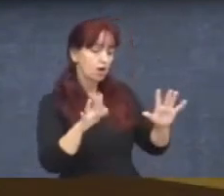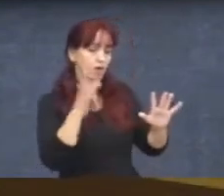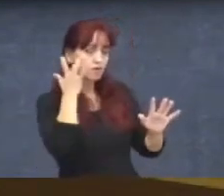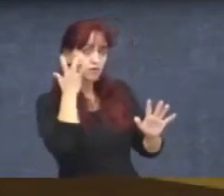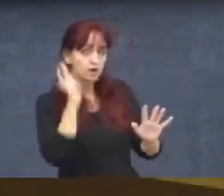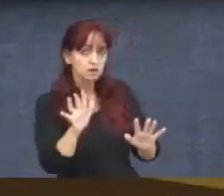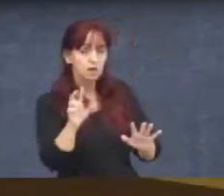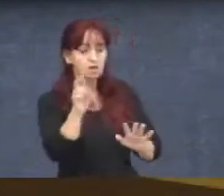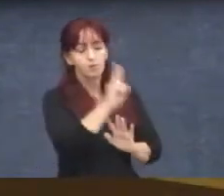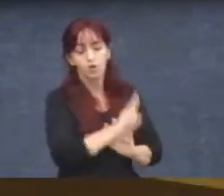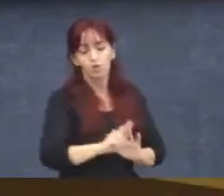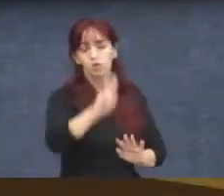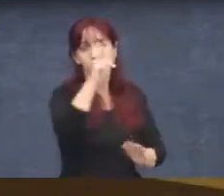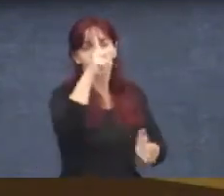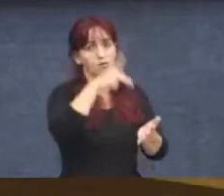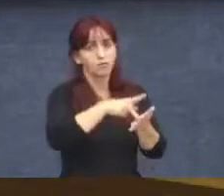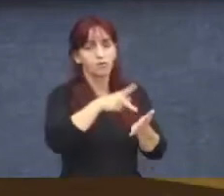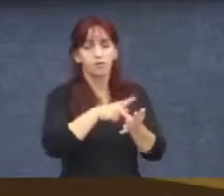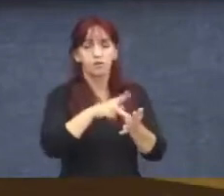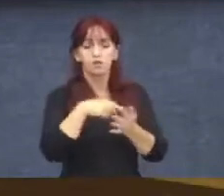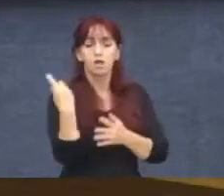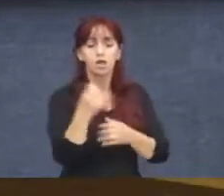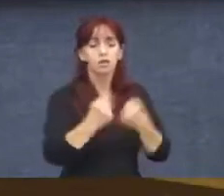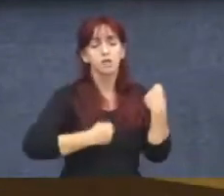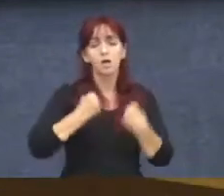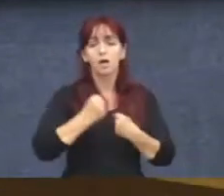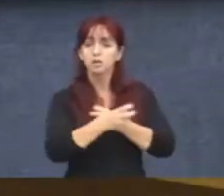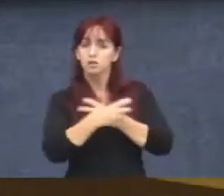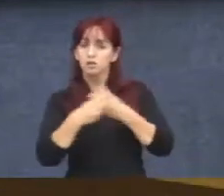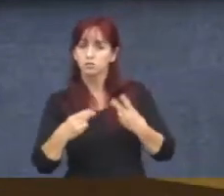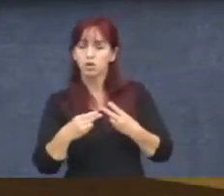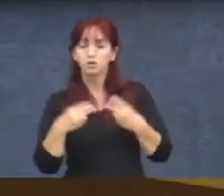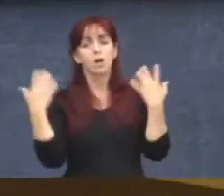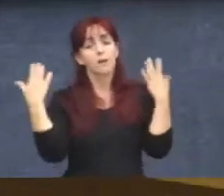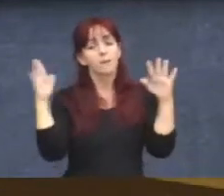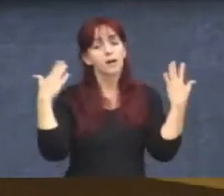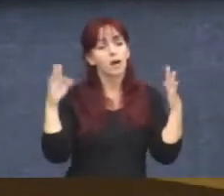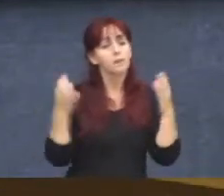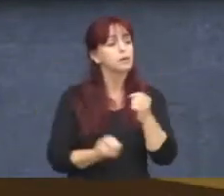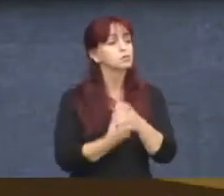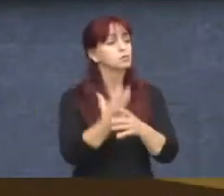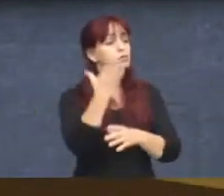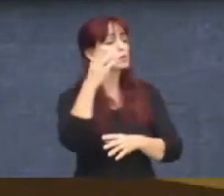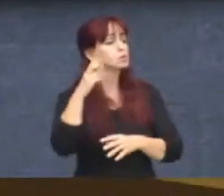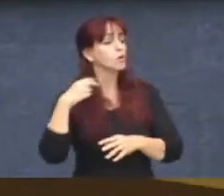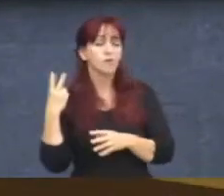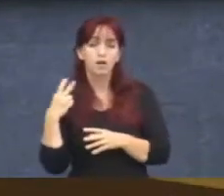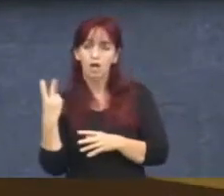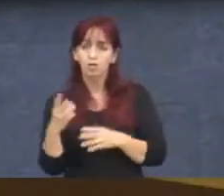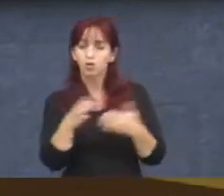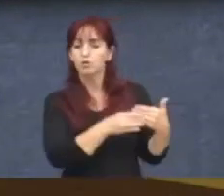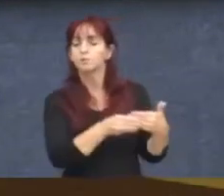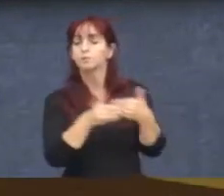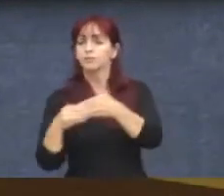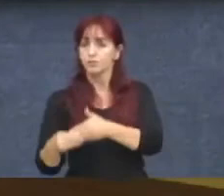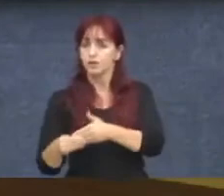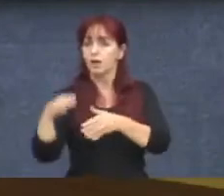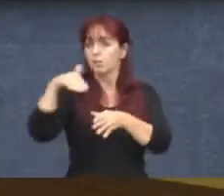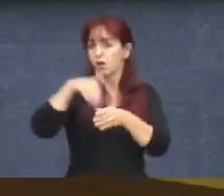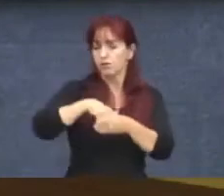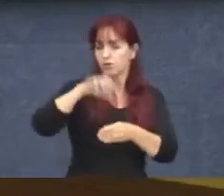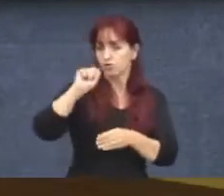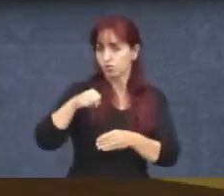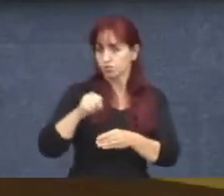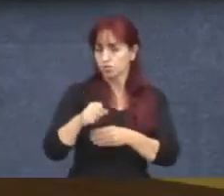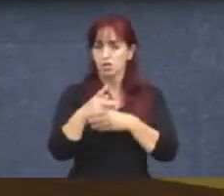otimização, de fato, da nossa rede de transporte. Então, parabenizo os autores e, em caminho, de antemão aqui, o voto sim no